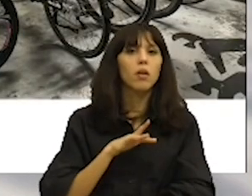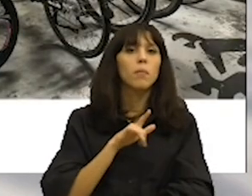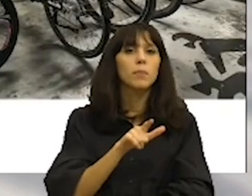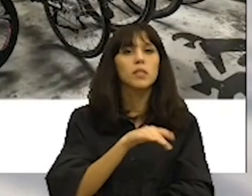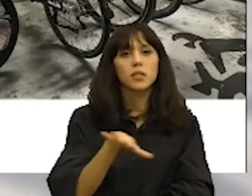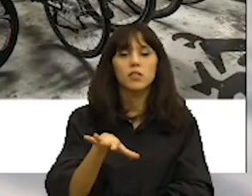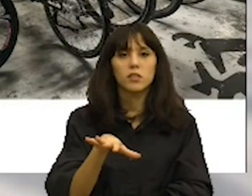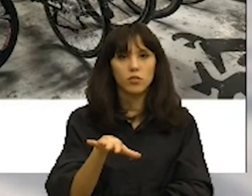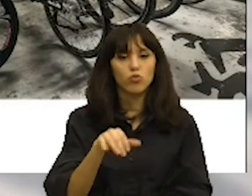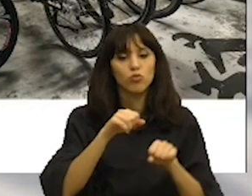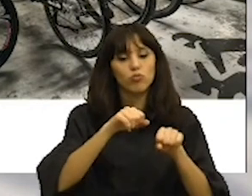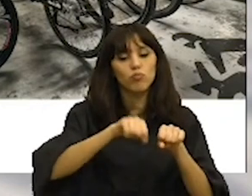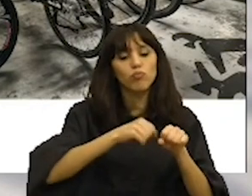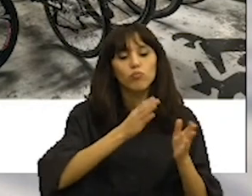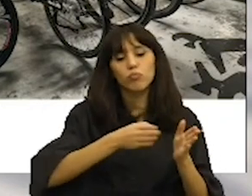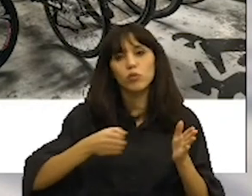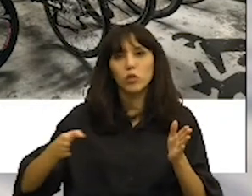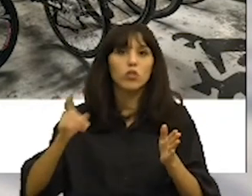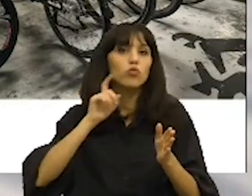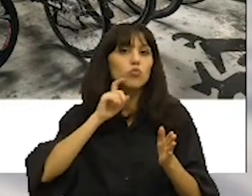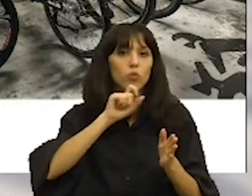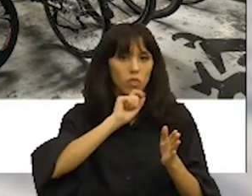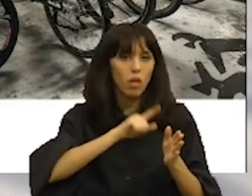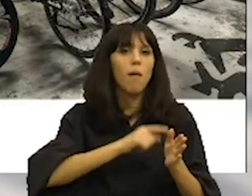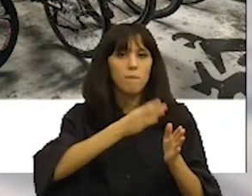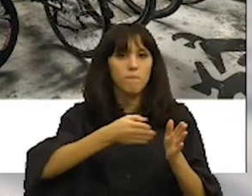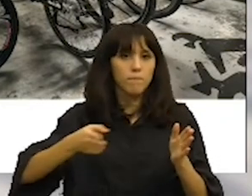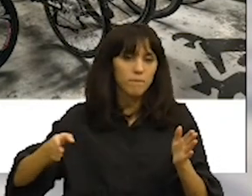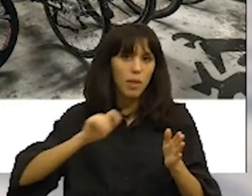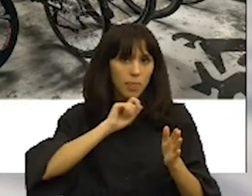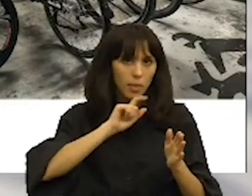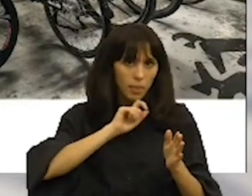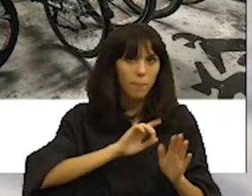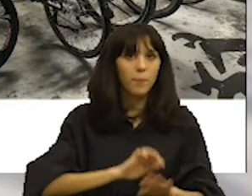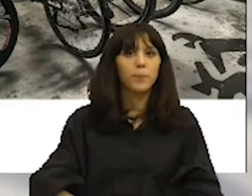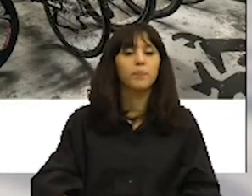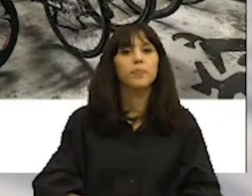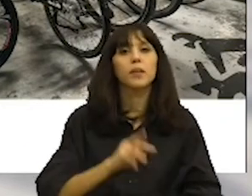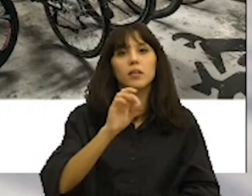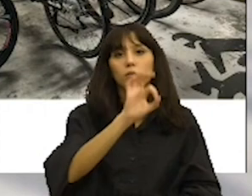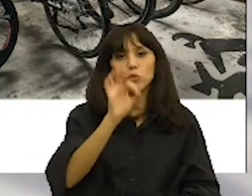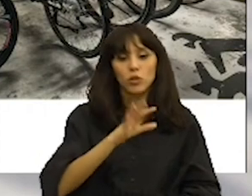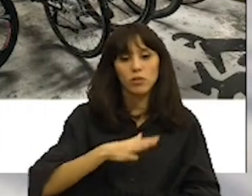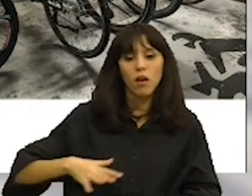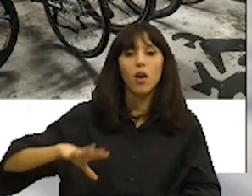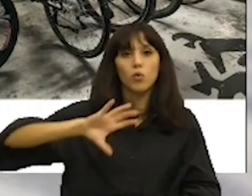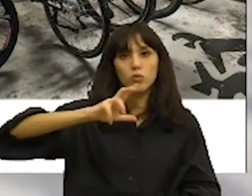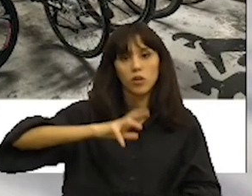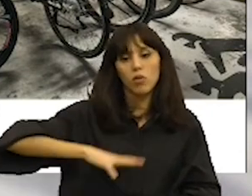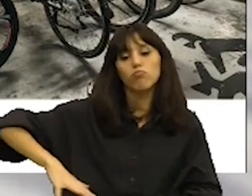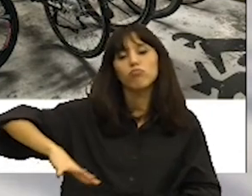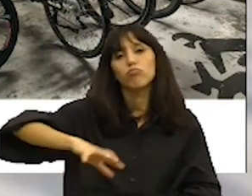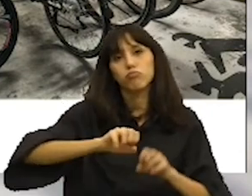.700 lugares seguros para estacionar-se a bicicletas em Lisboa. 30% da área do Conselho ficará